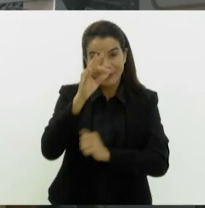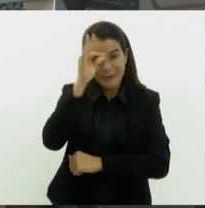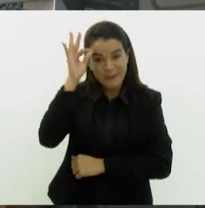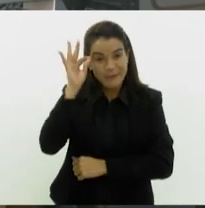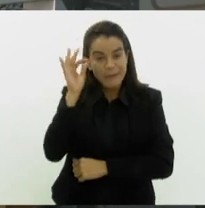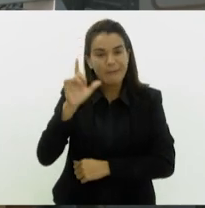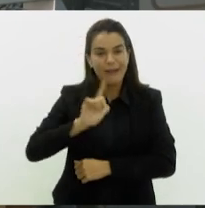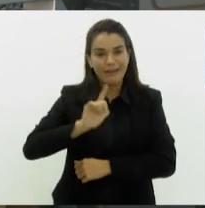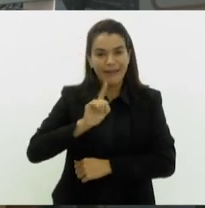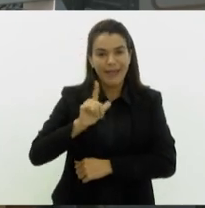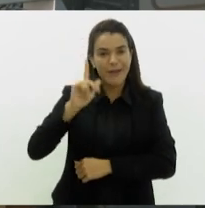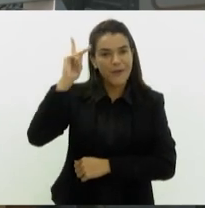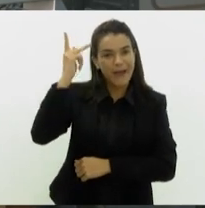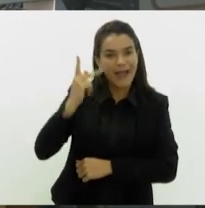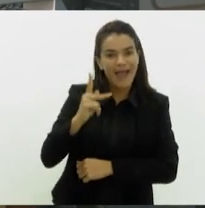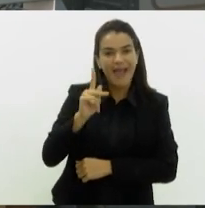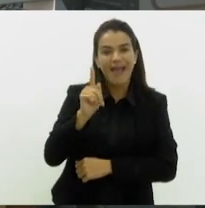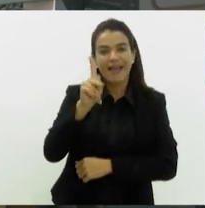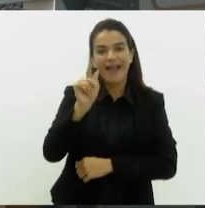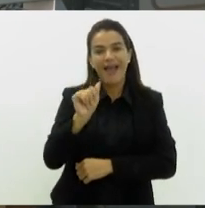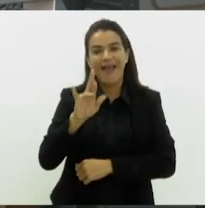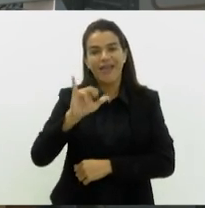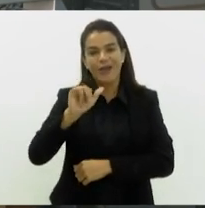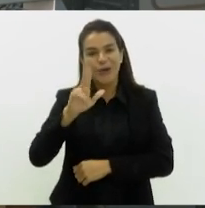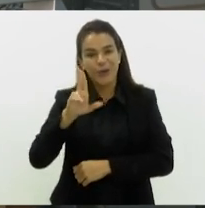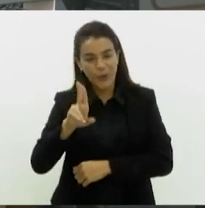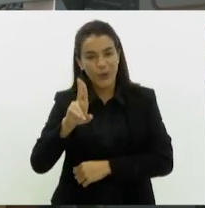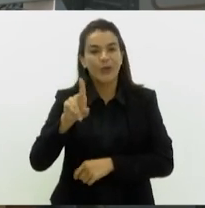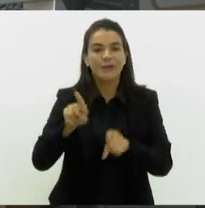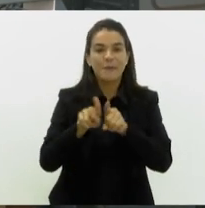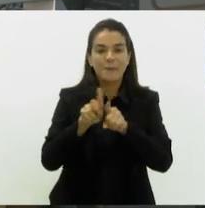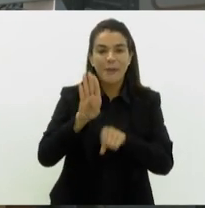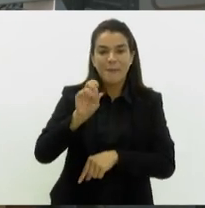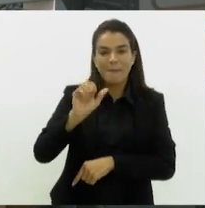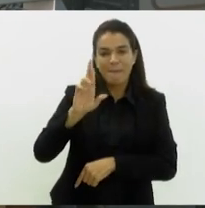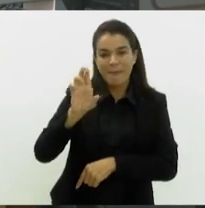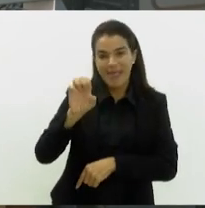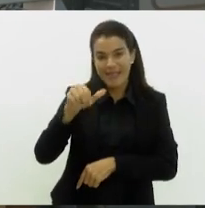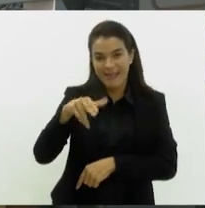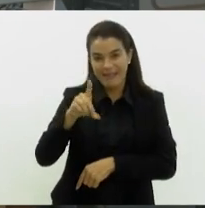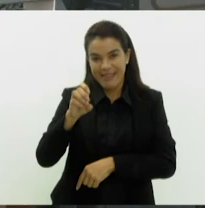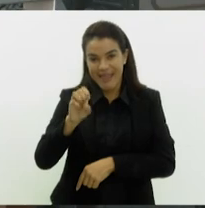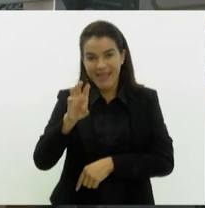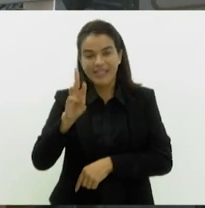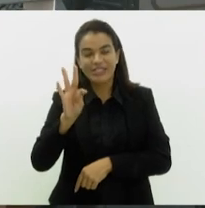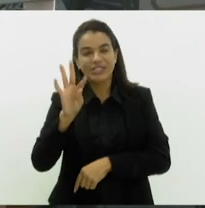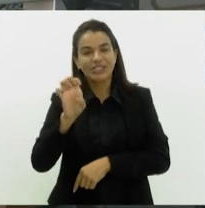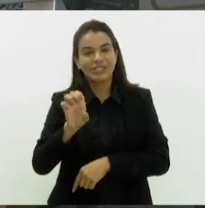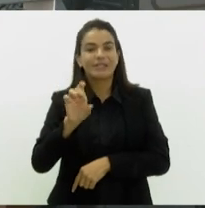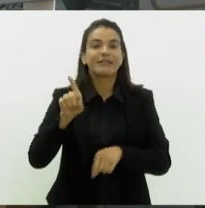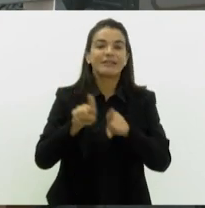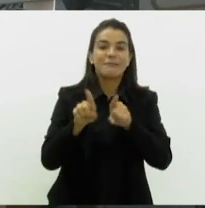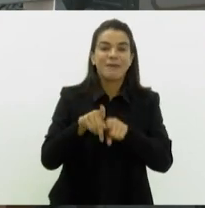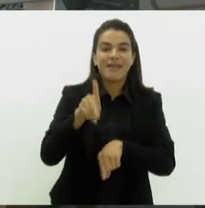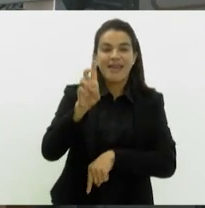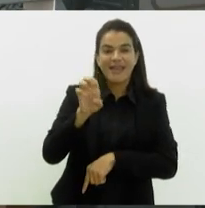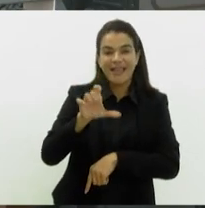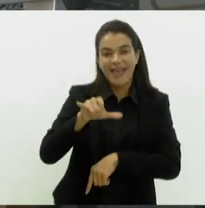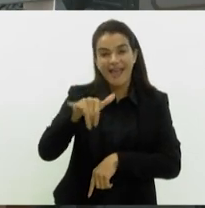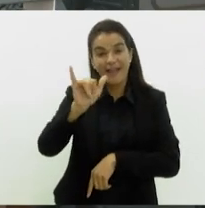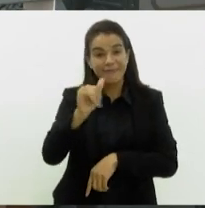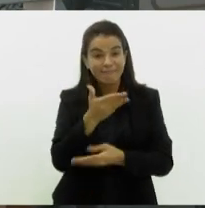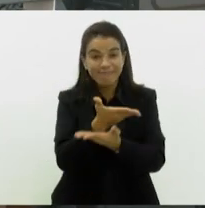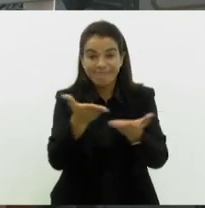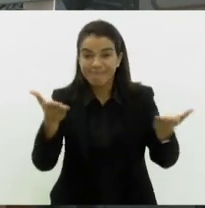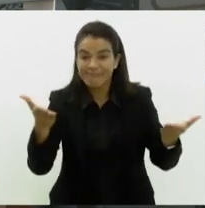mas a gente tem o Cairu, tem a Kelly e tem a Bernadette também, que todos os dias levam a voz do Parlamento Fluminense até você, que é